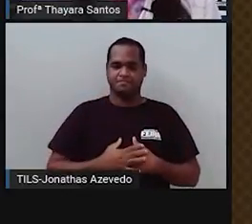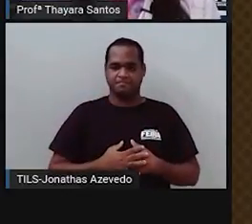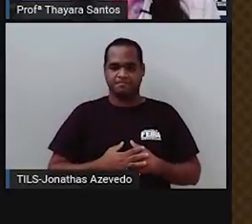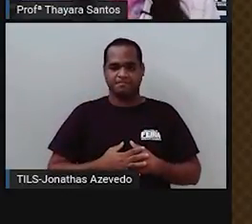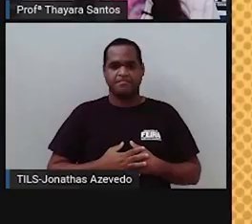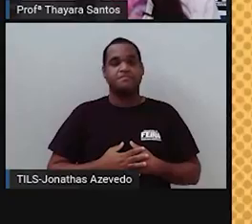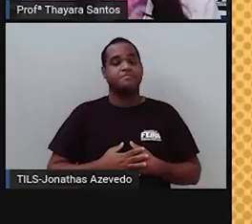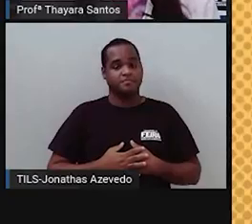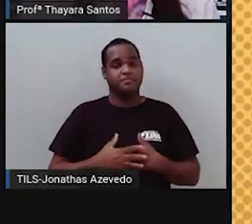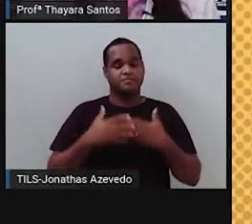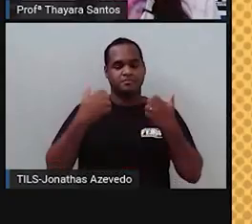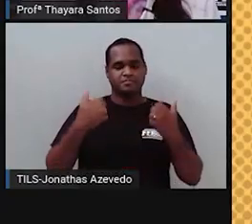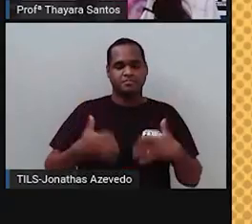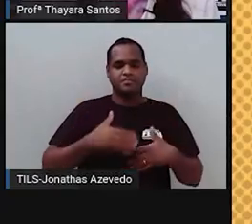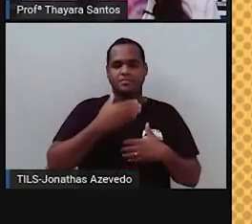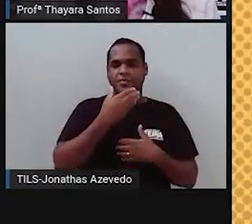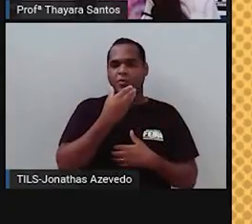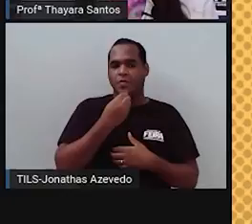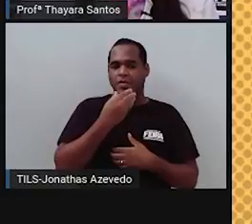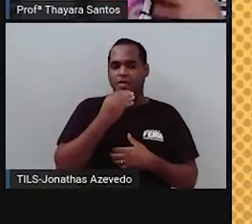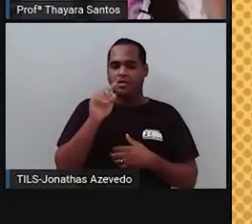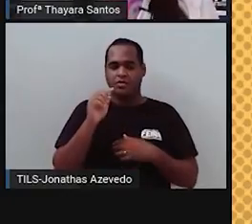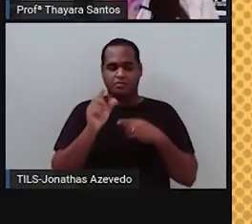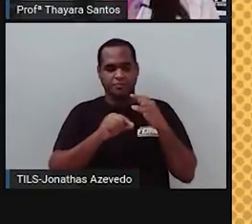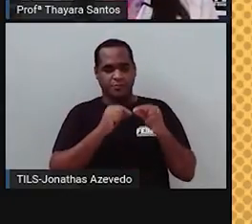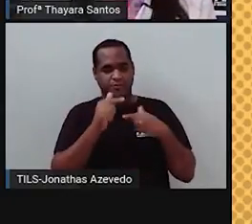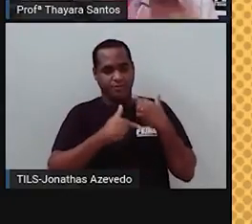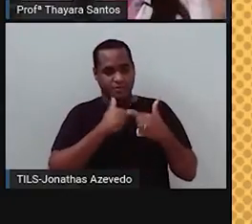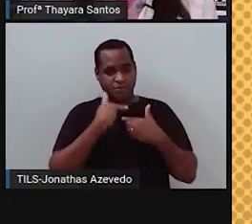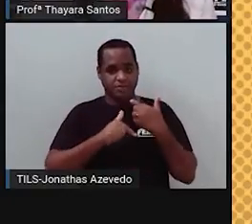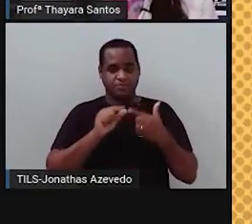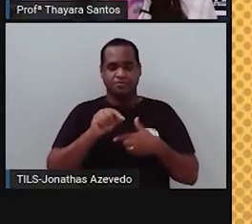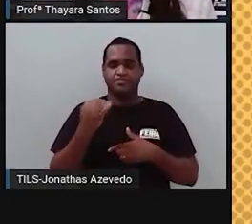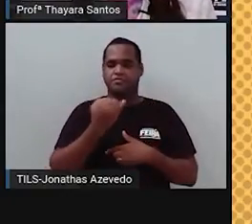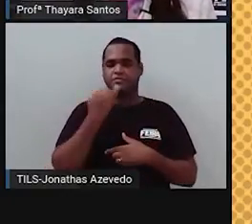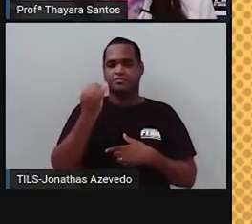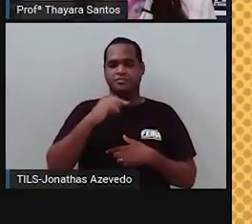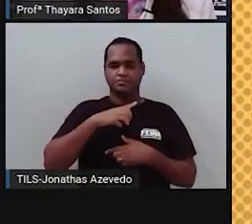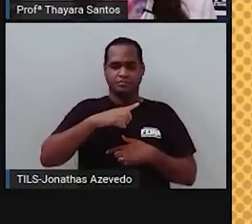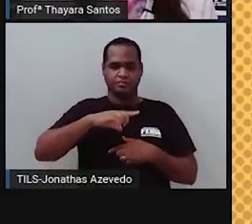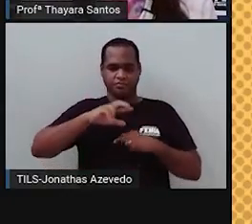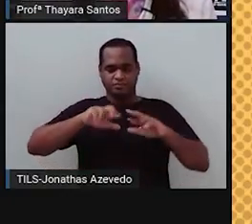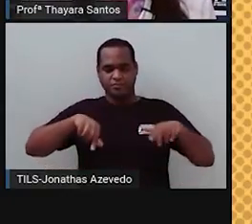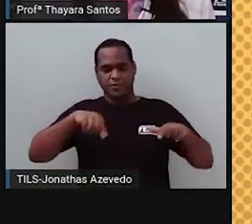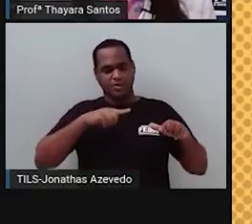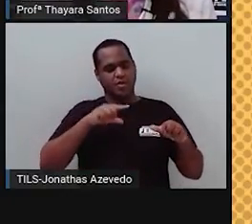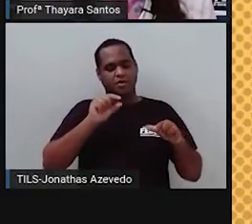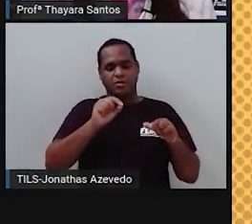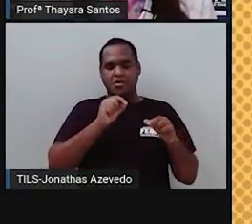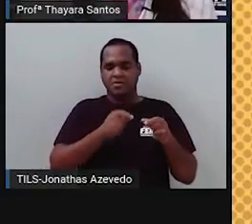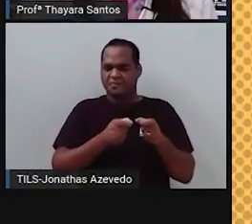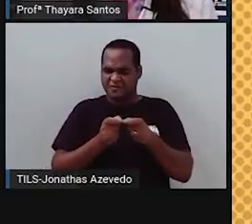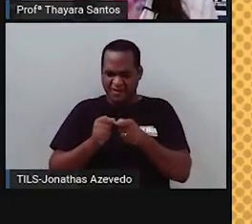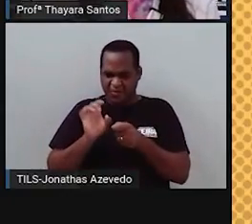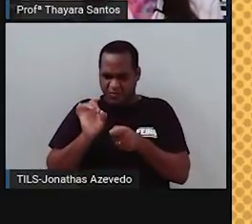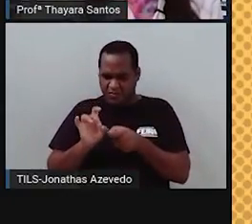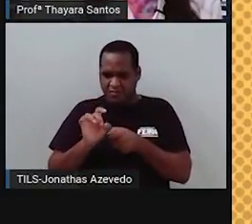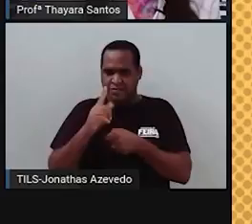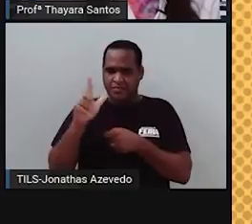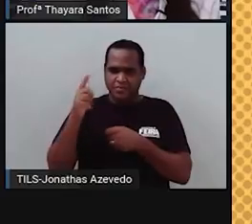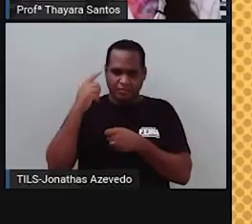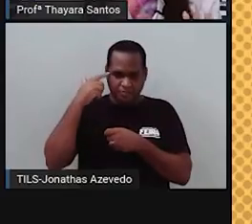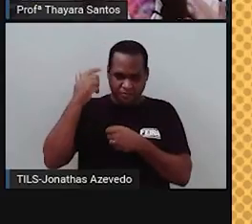E por que que Mendel escolheu trabalhar com ervilhas, tendo tantos outros organismos, né? Inclusive, organismos mais